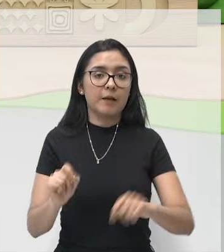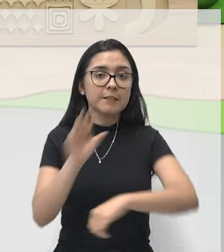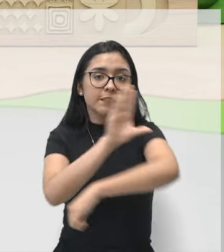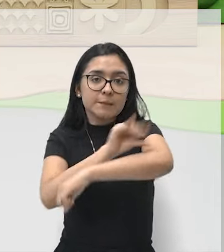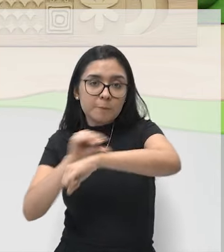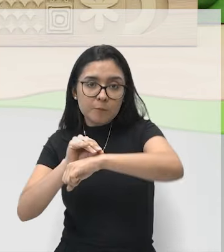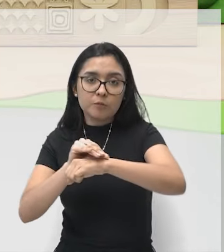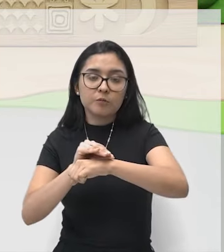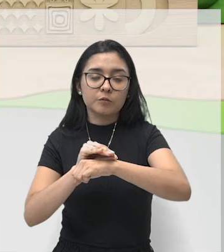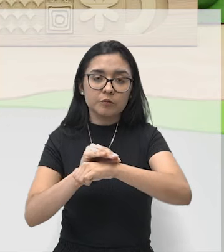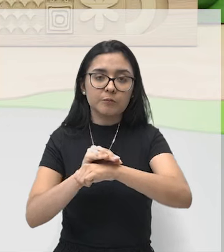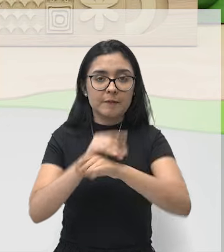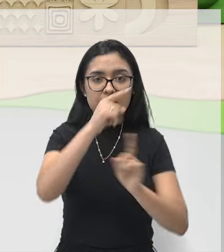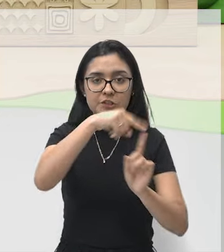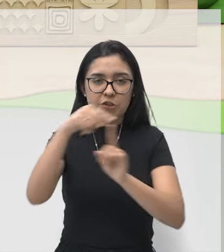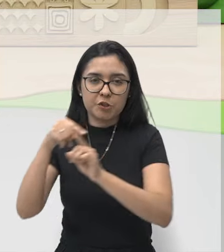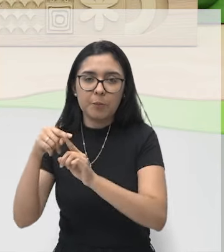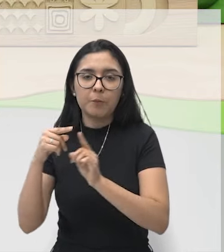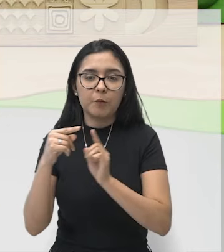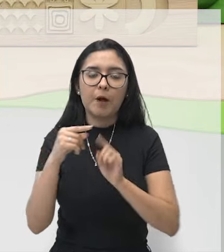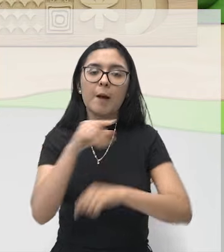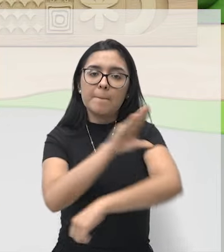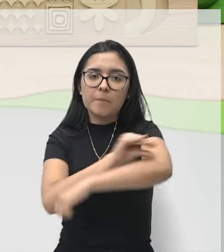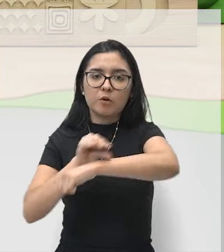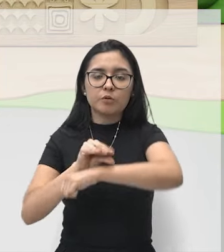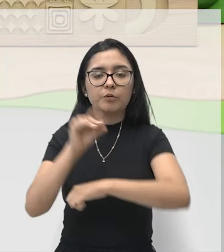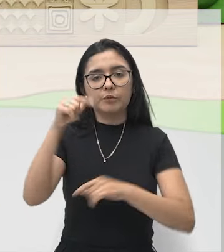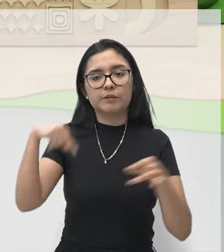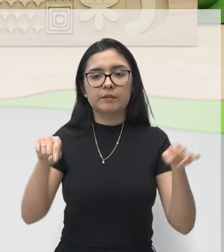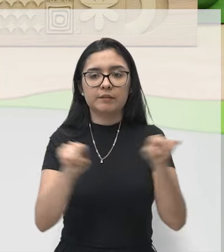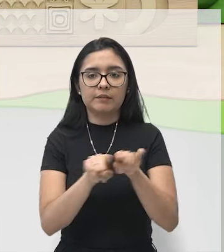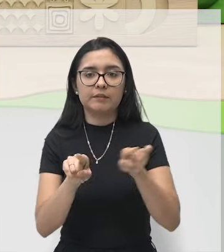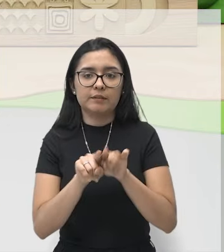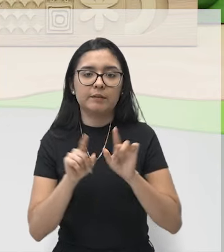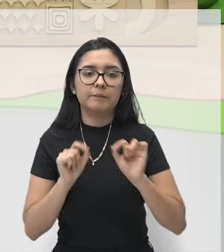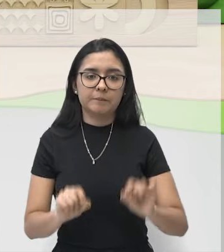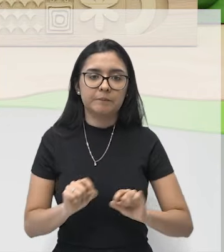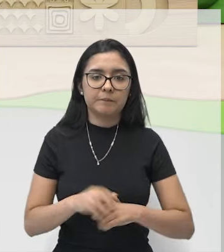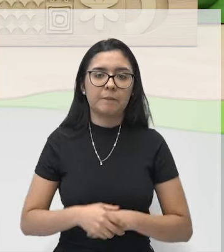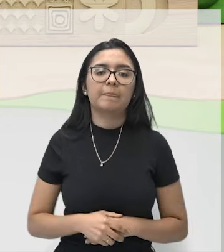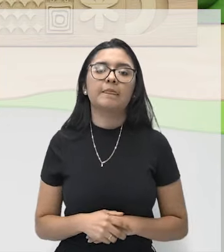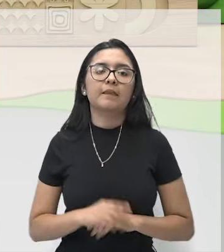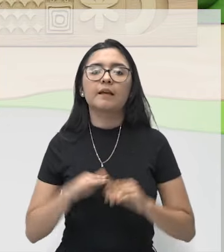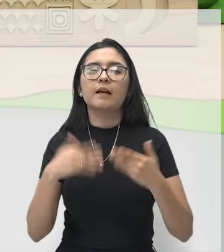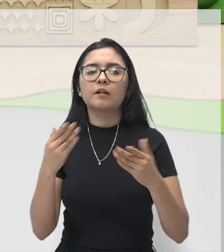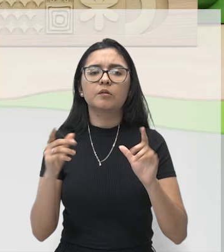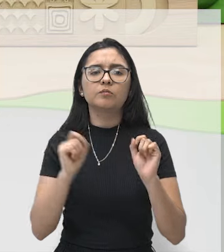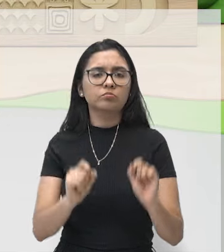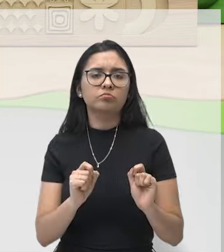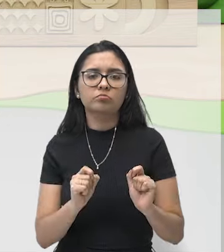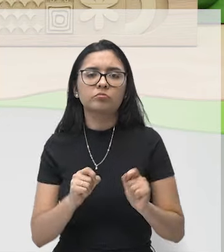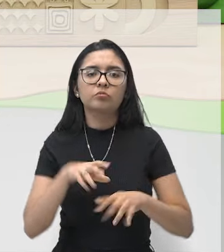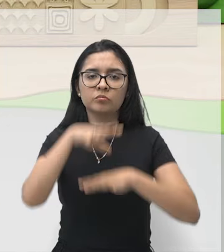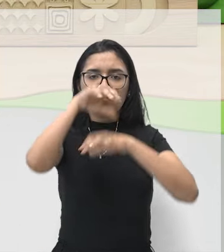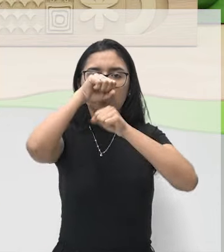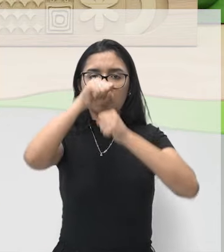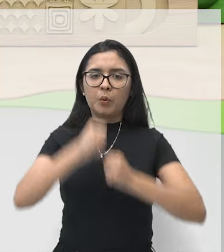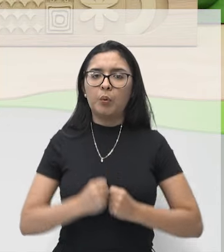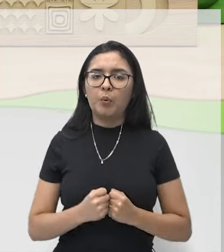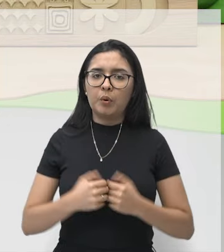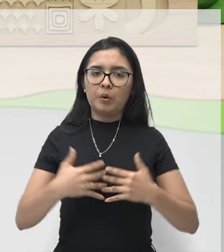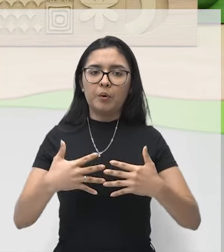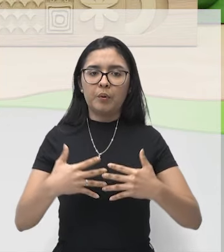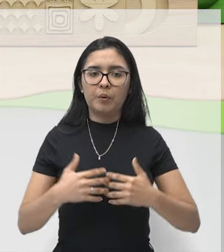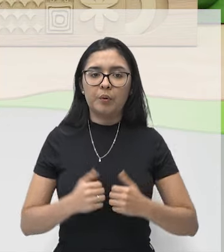grupo muscular, ele também, como foi dito, Ele é responsável pela nossa respiração. Porque